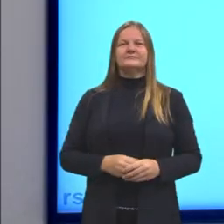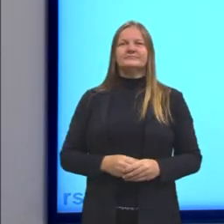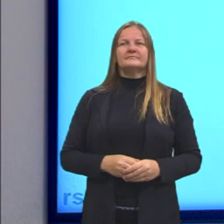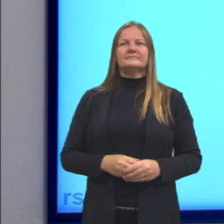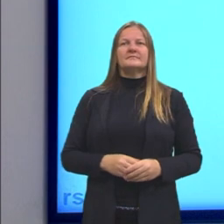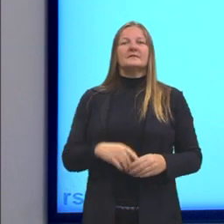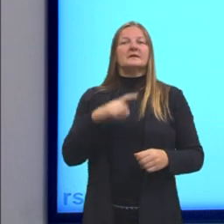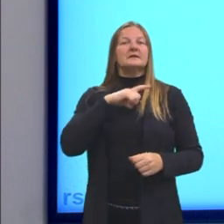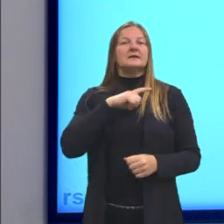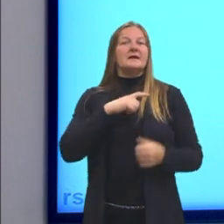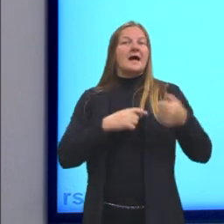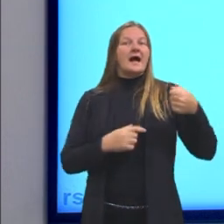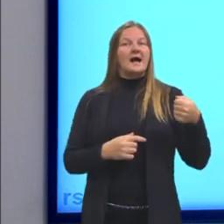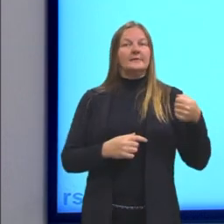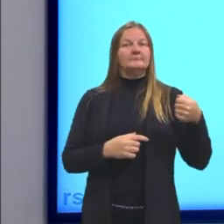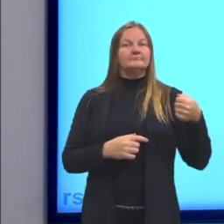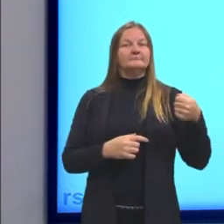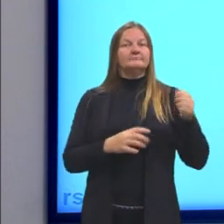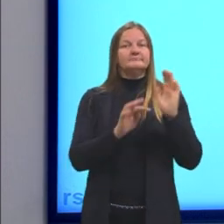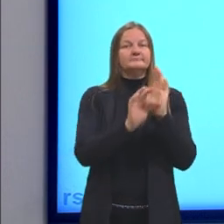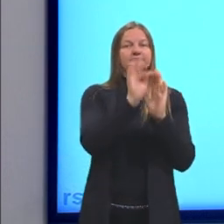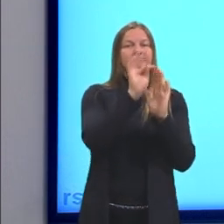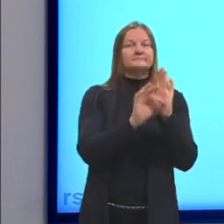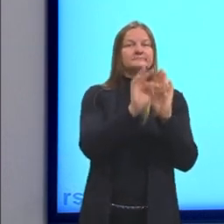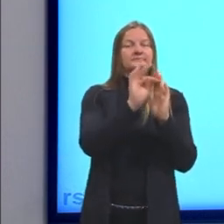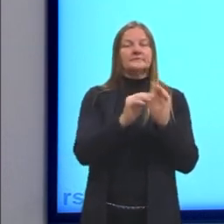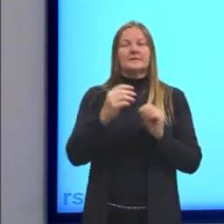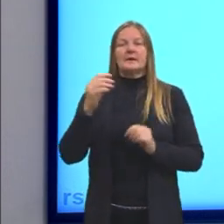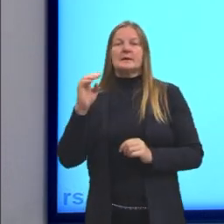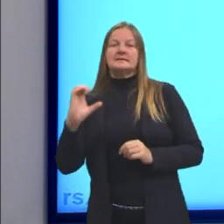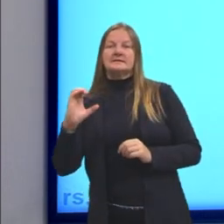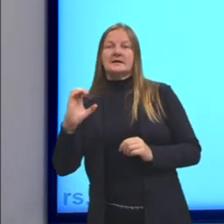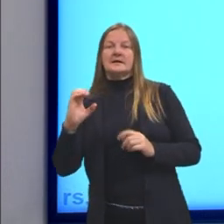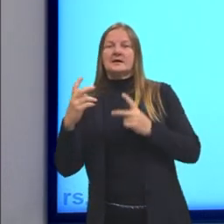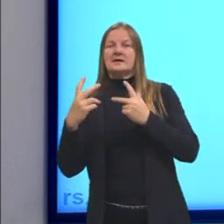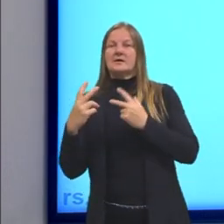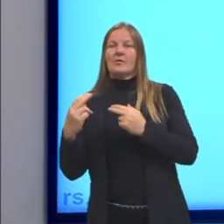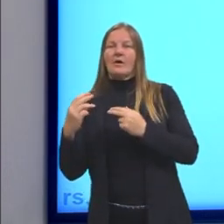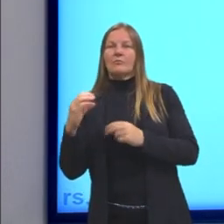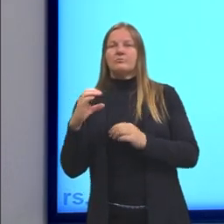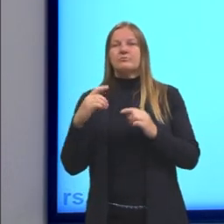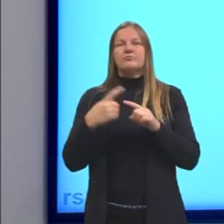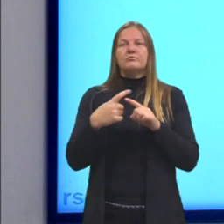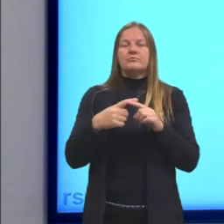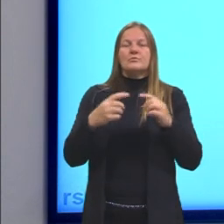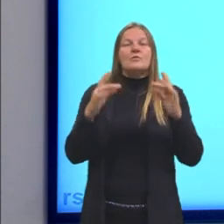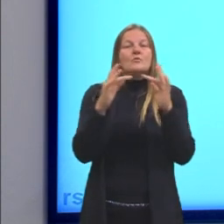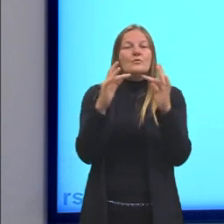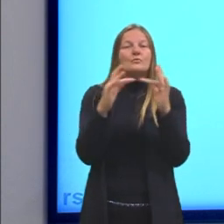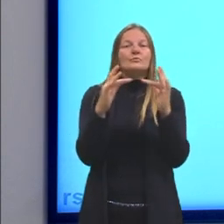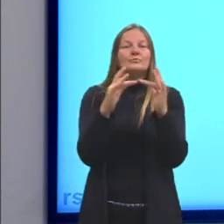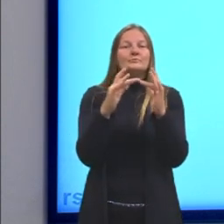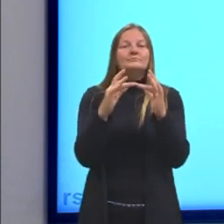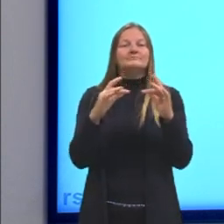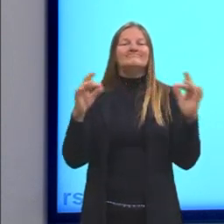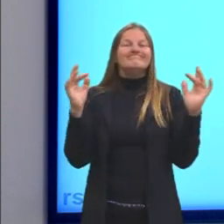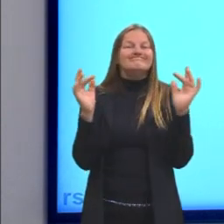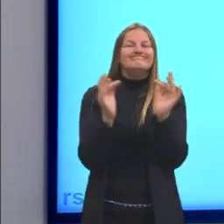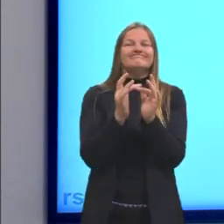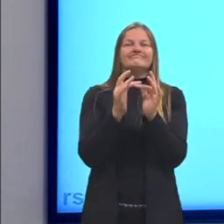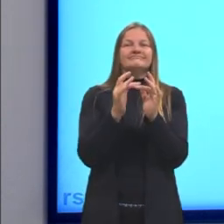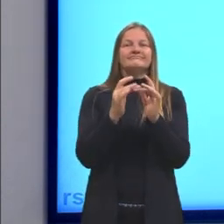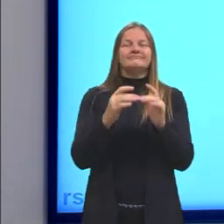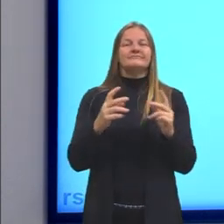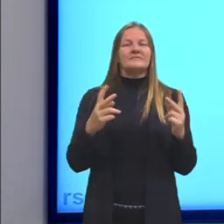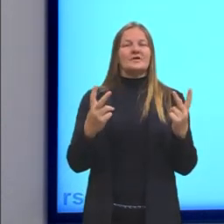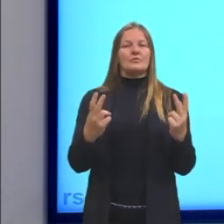A temperatura do corpo A vai ser igual à temperatura do corpo C, porque eles estão em contato. Justamente está dizendo aqui